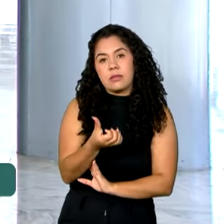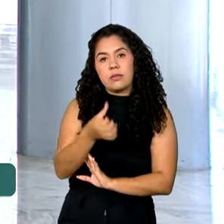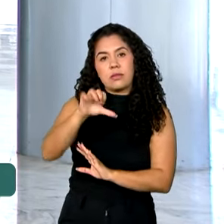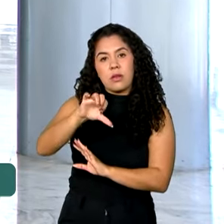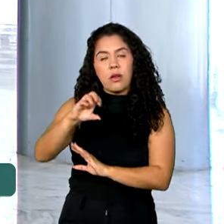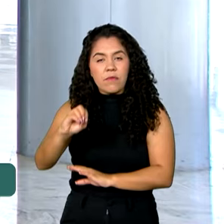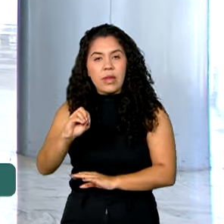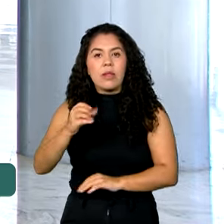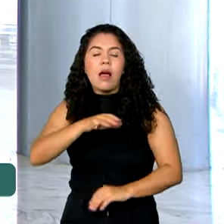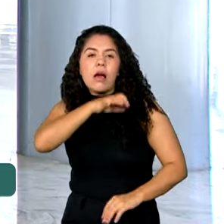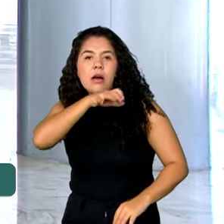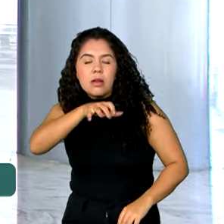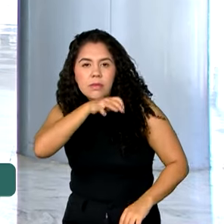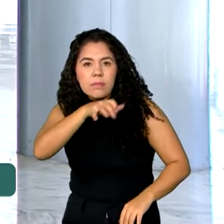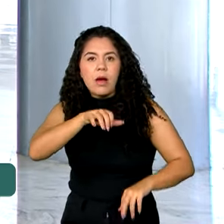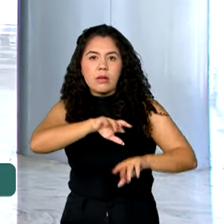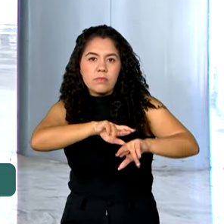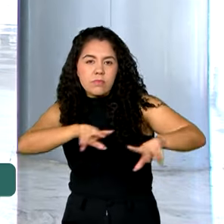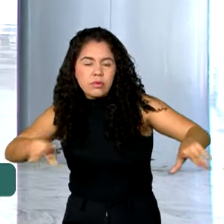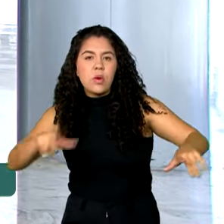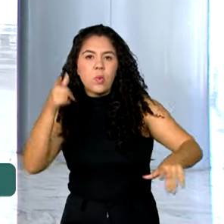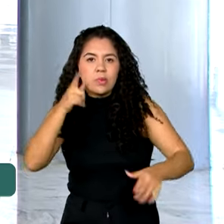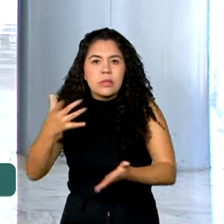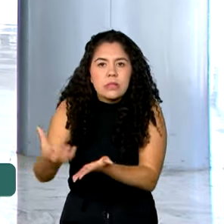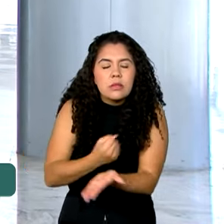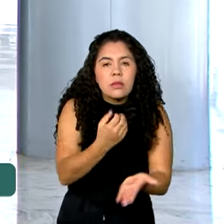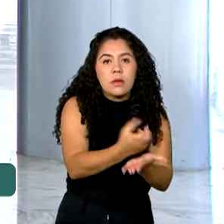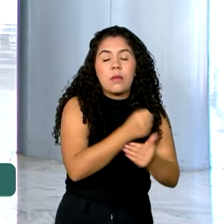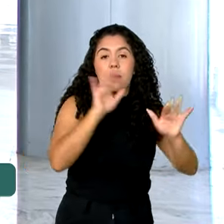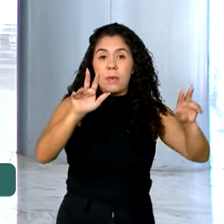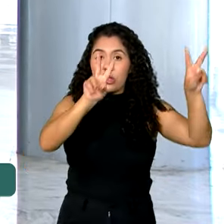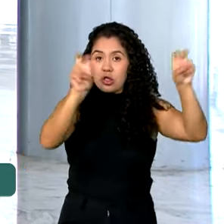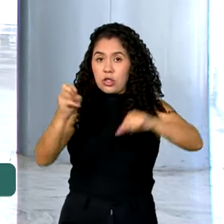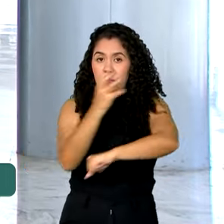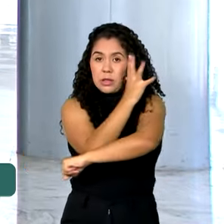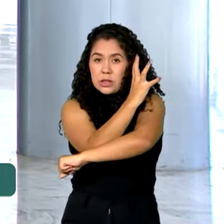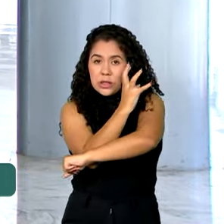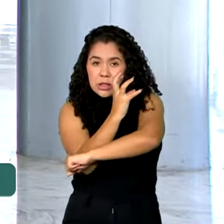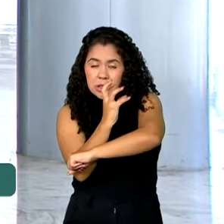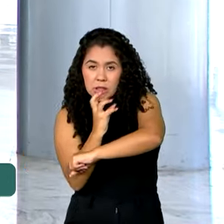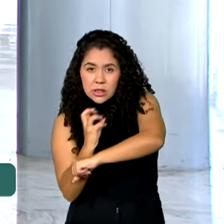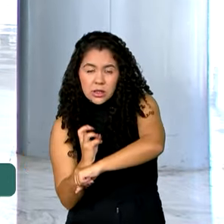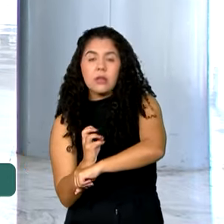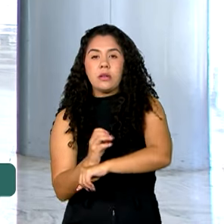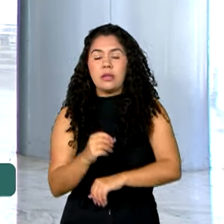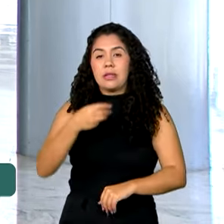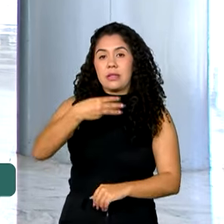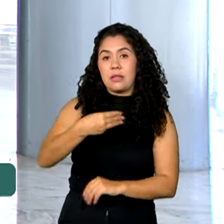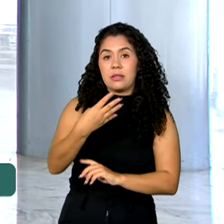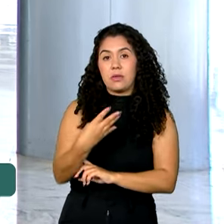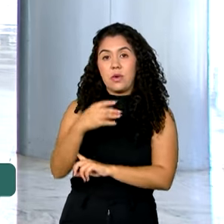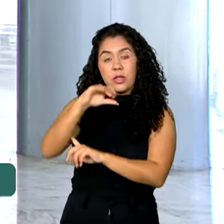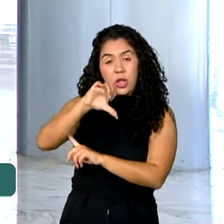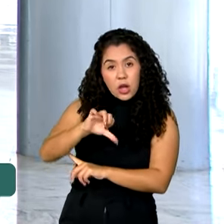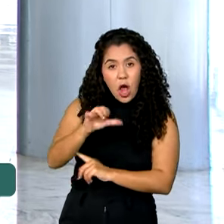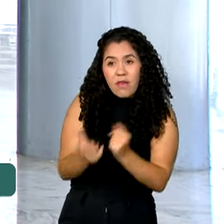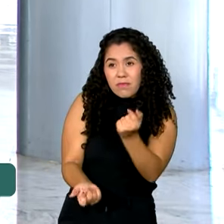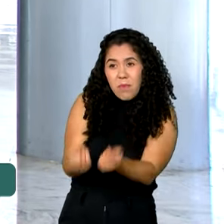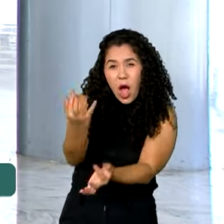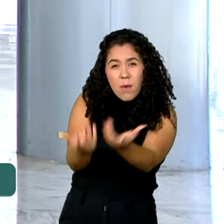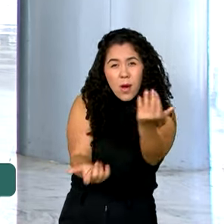resgatados. Agora, falando do Cerrado, dos 349 incêndios registrados até 9 de setembro,